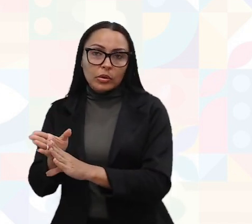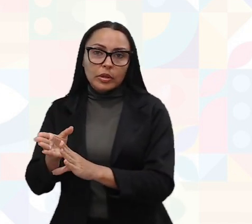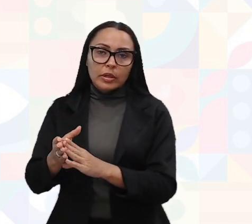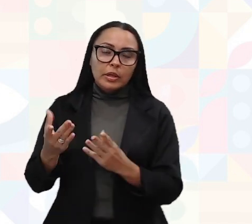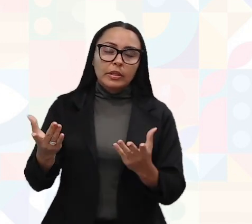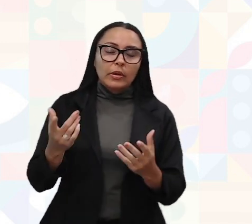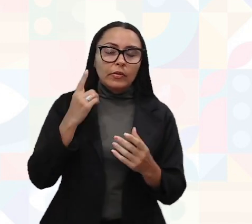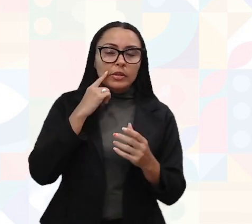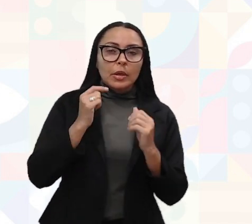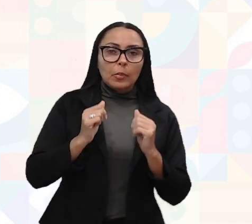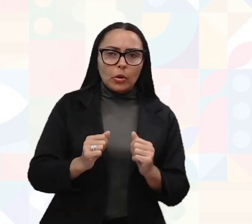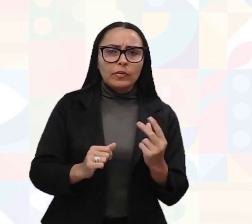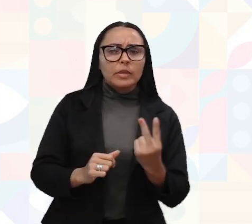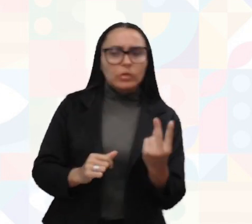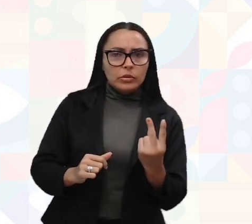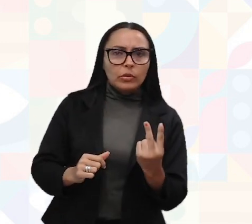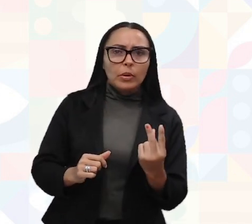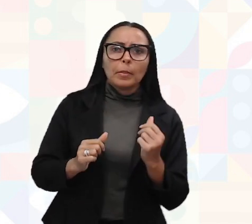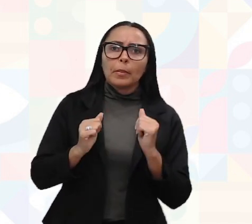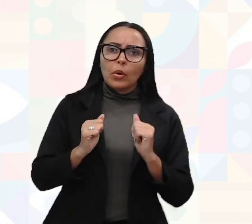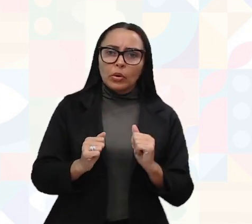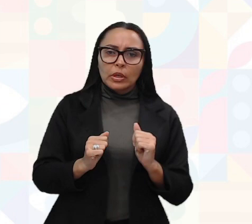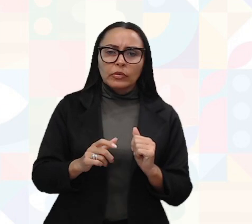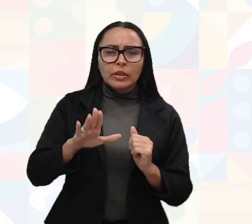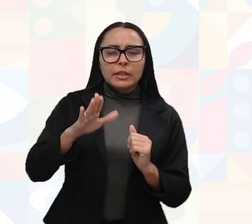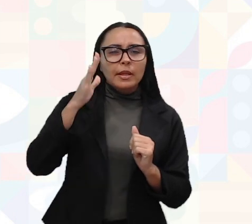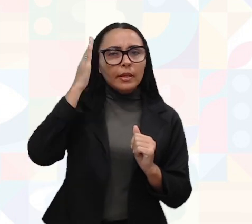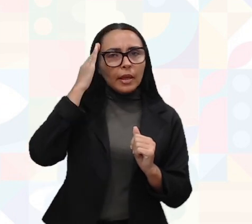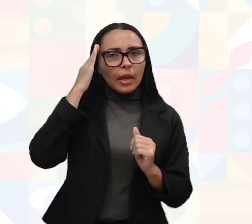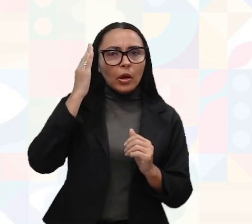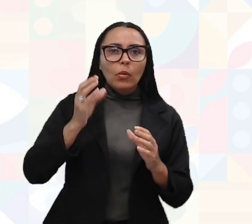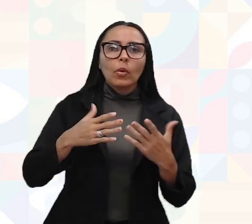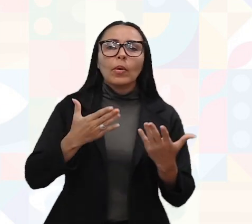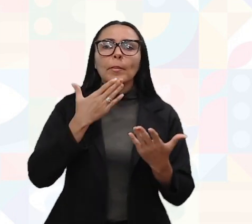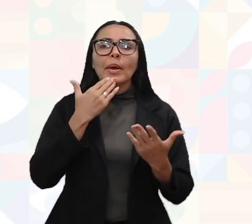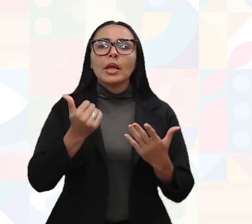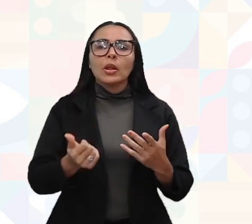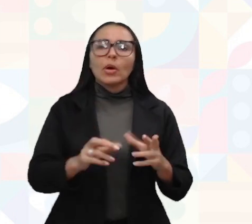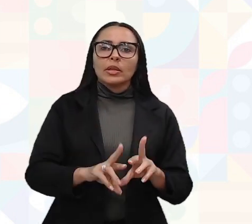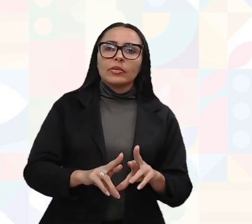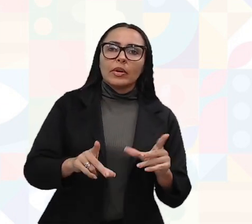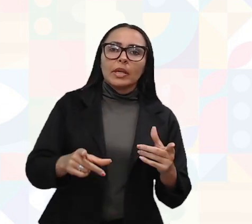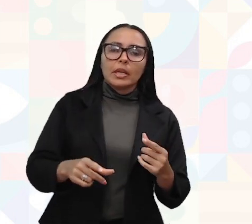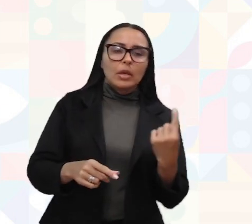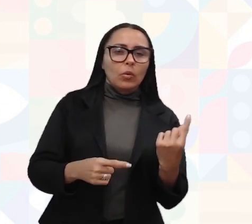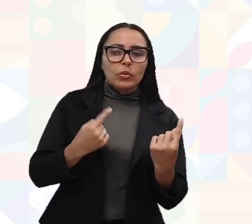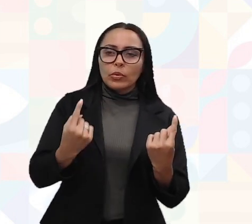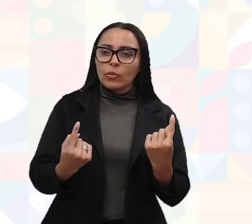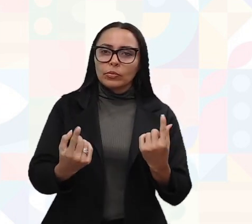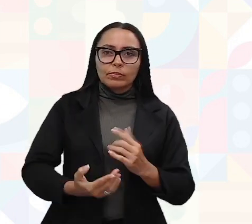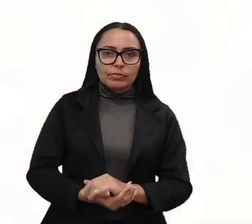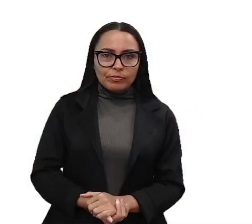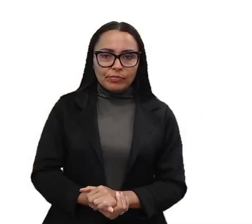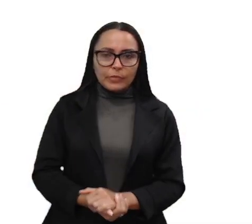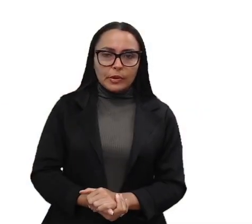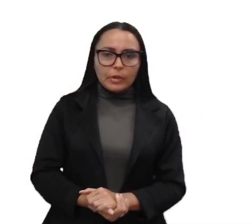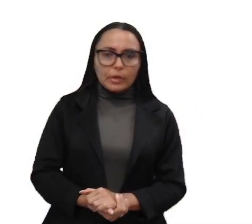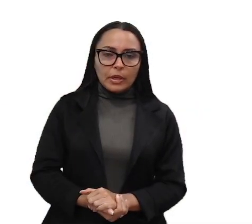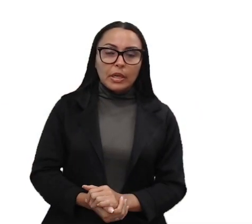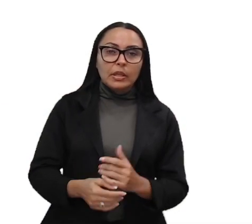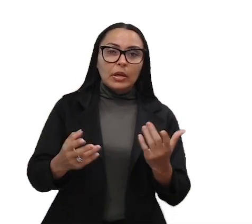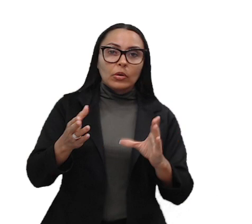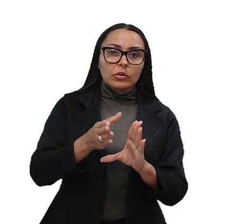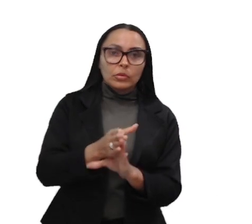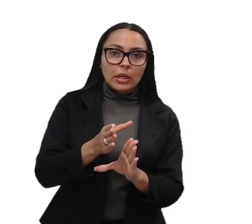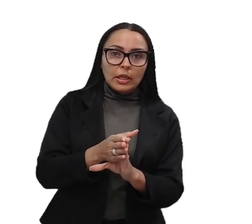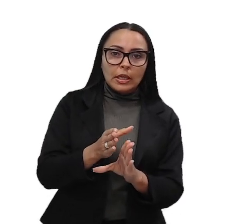pode sim fazer todos os dois e agora a gente vai entender qual é a melhor diferença entre um e outro. Então a consultoria,